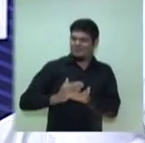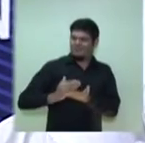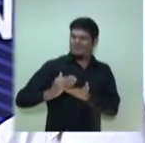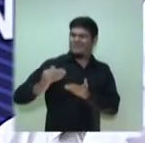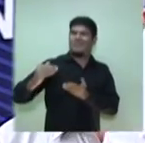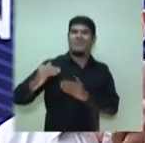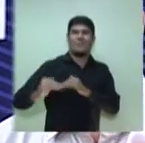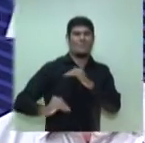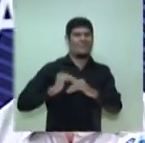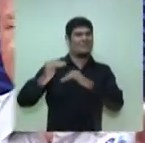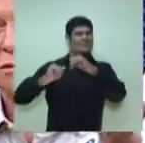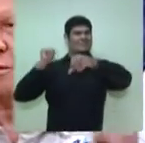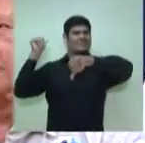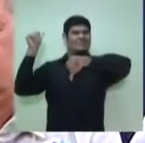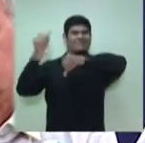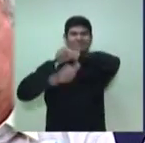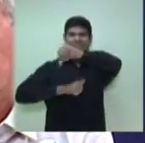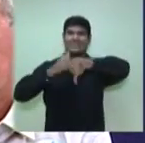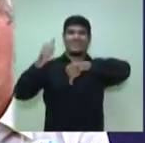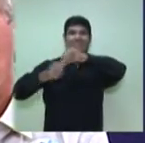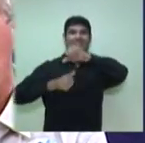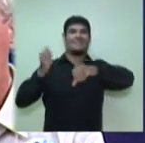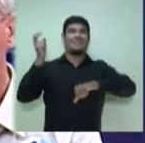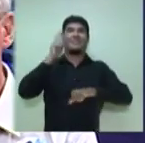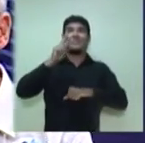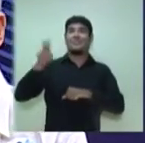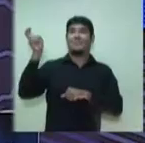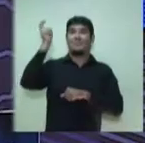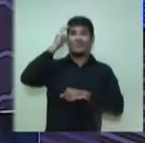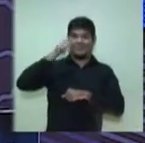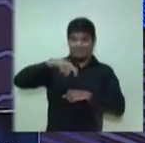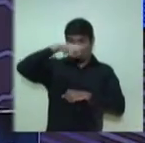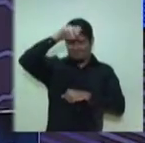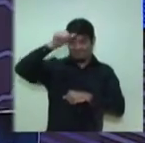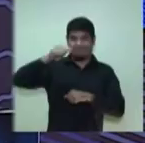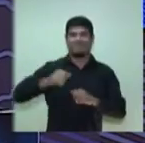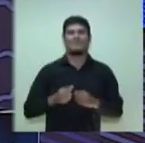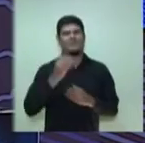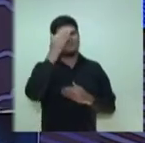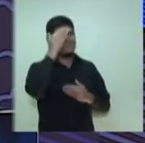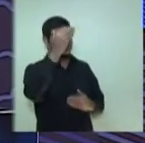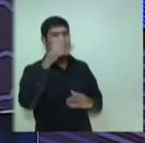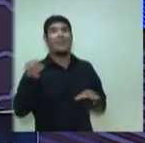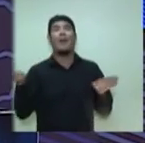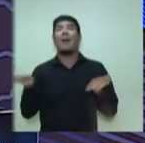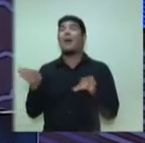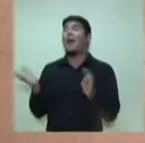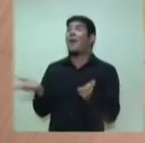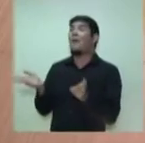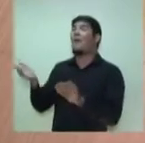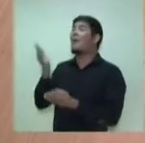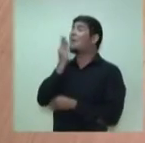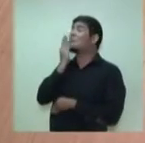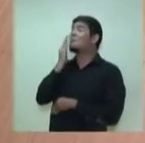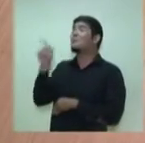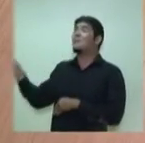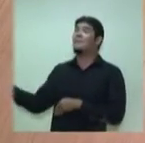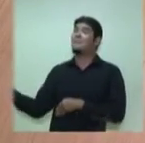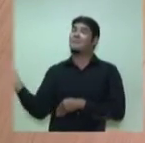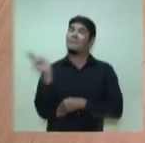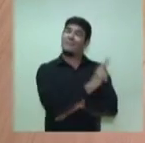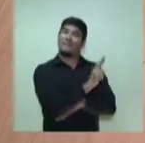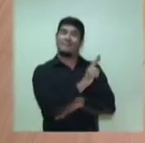revolucionário de mudança na visão de cultura da nossa cidade. Obrigado, candidato. Agora o candidato Arthur Neto tem um minuto para comentar a resposta do seu